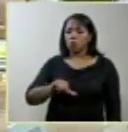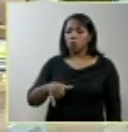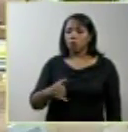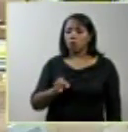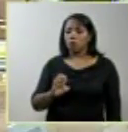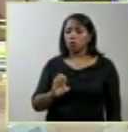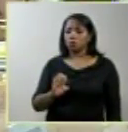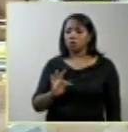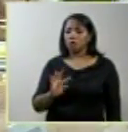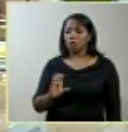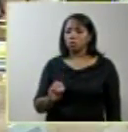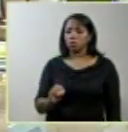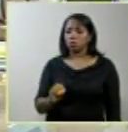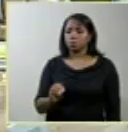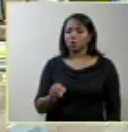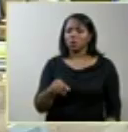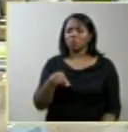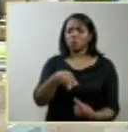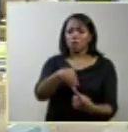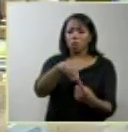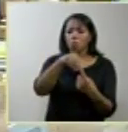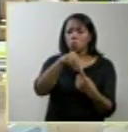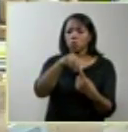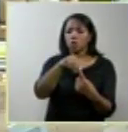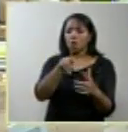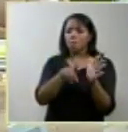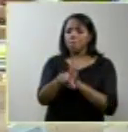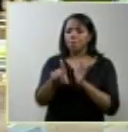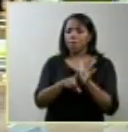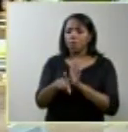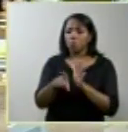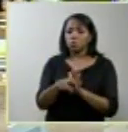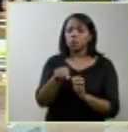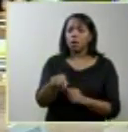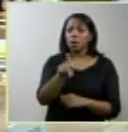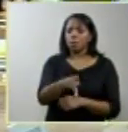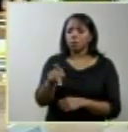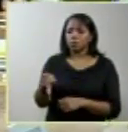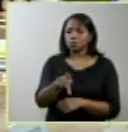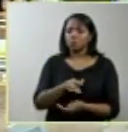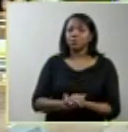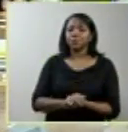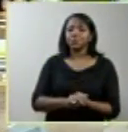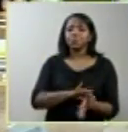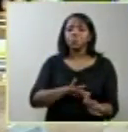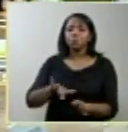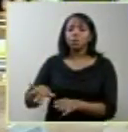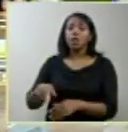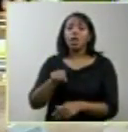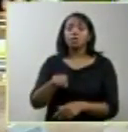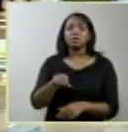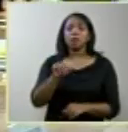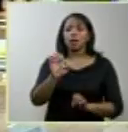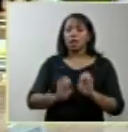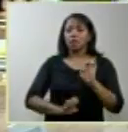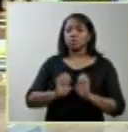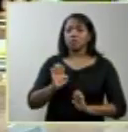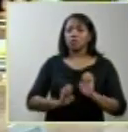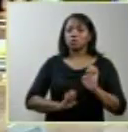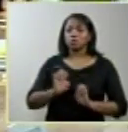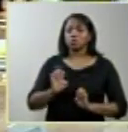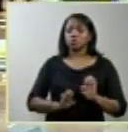uma única pergunta à professora Débora Diniz na crença de que ela dispõe desta estatística